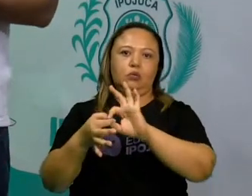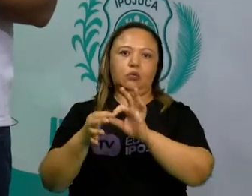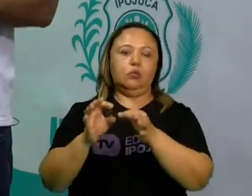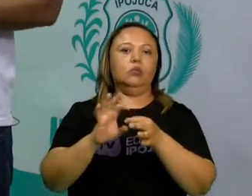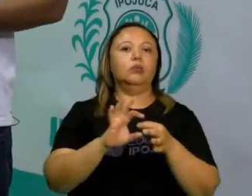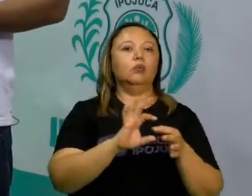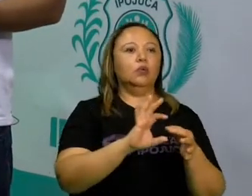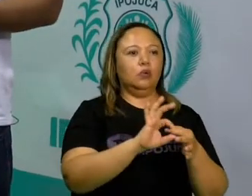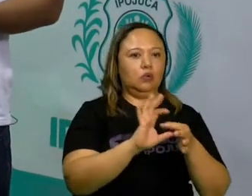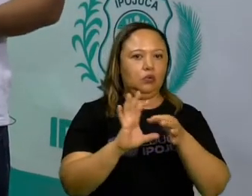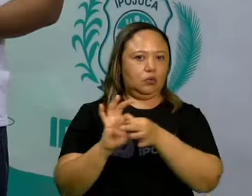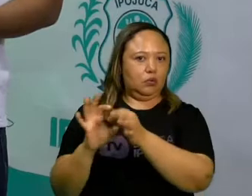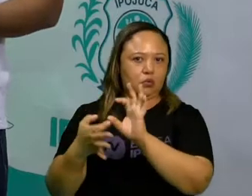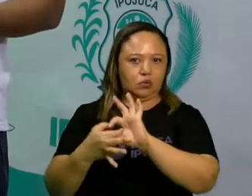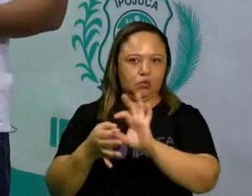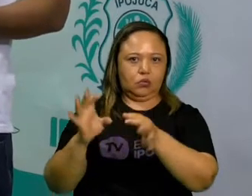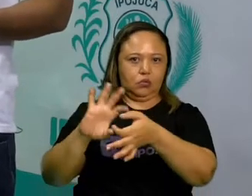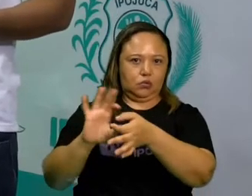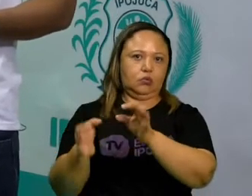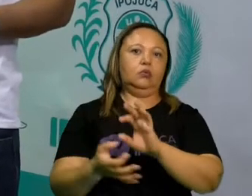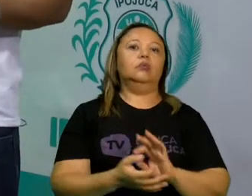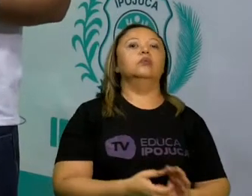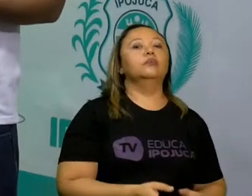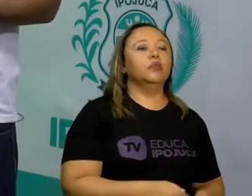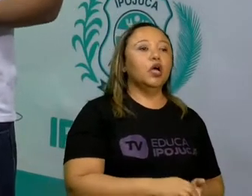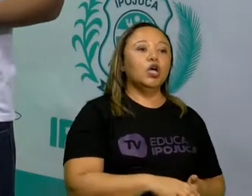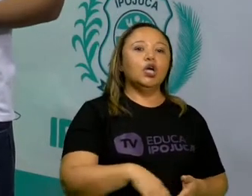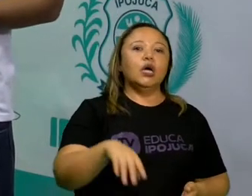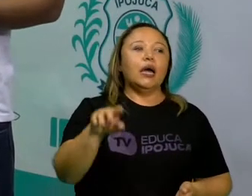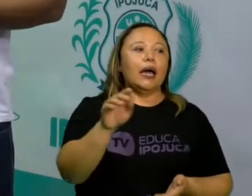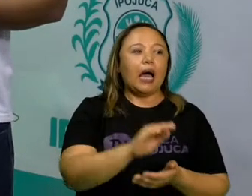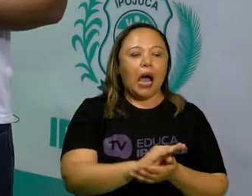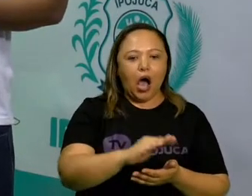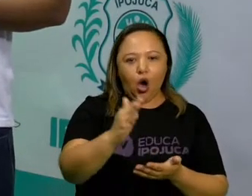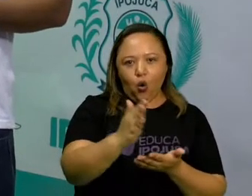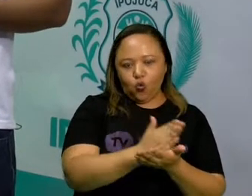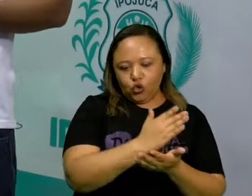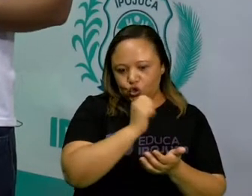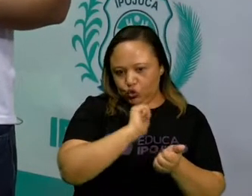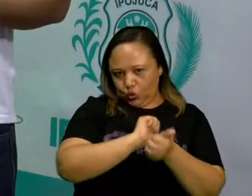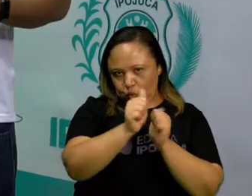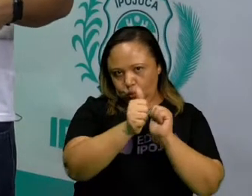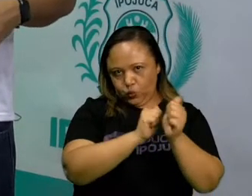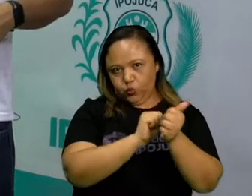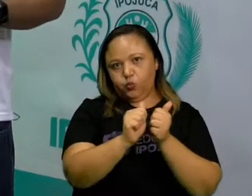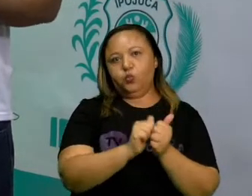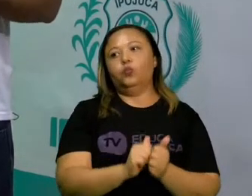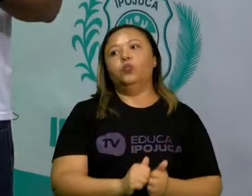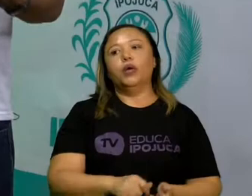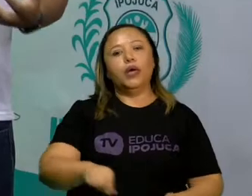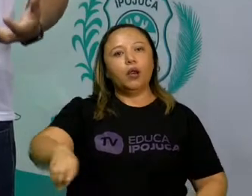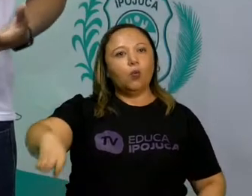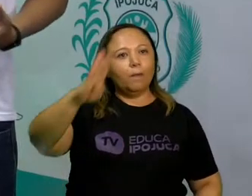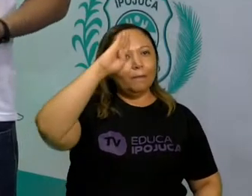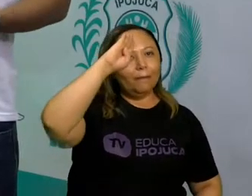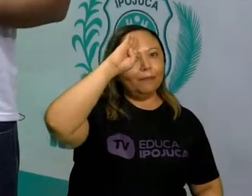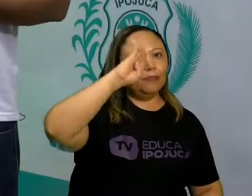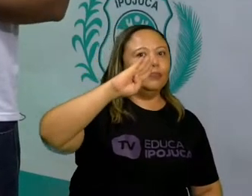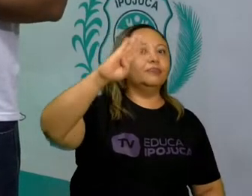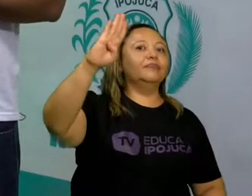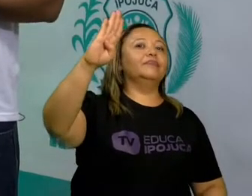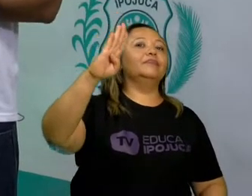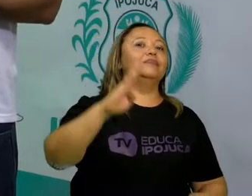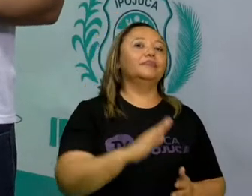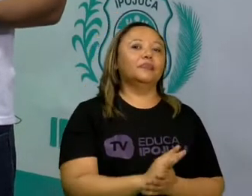pratica hoje em dia. Segundo o Ruiz Inga, os jogos eram um dos principais meios